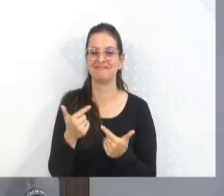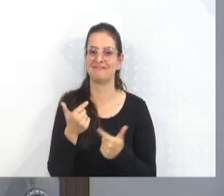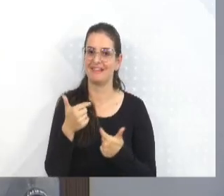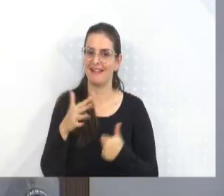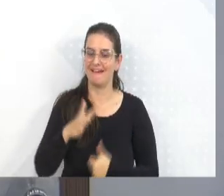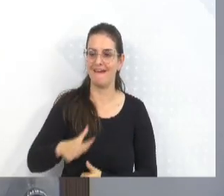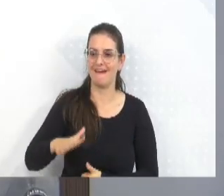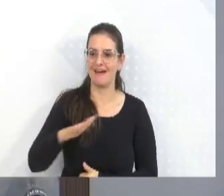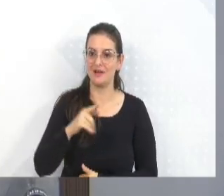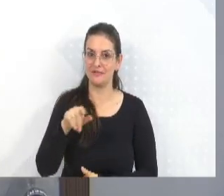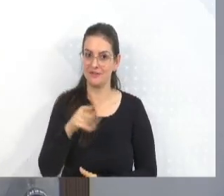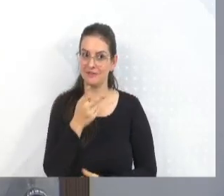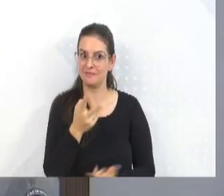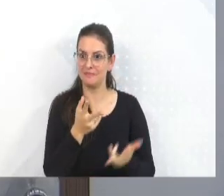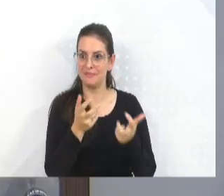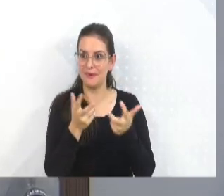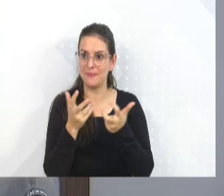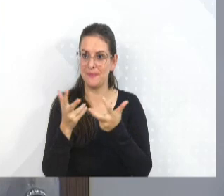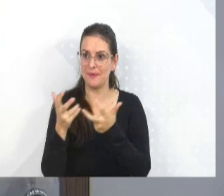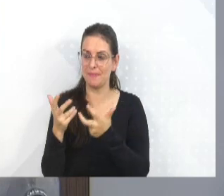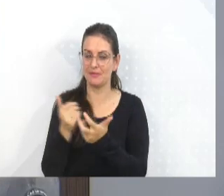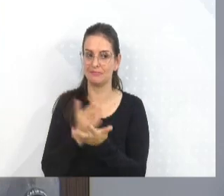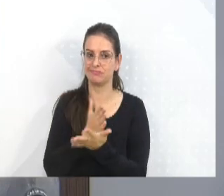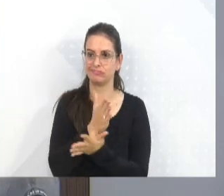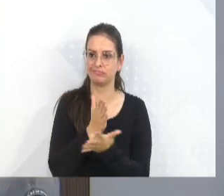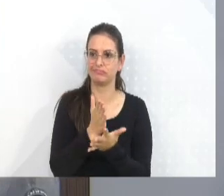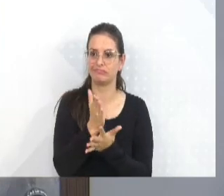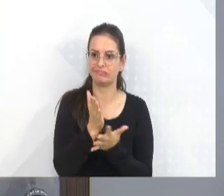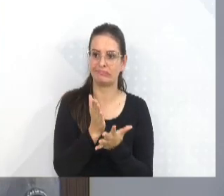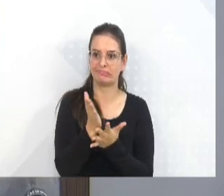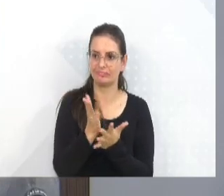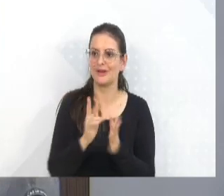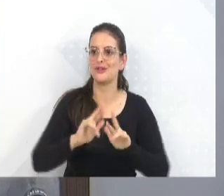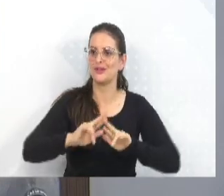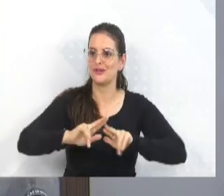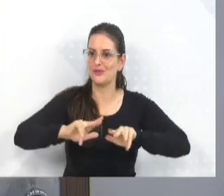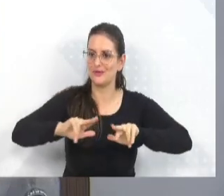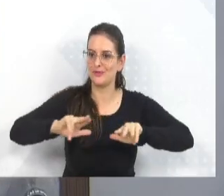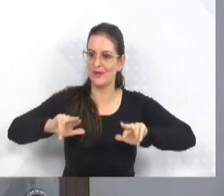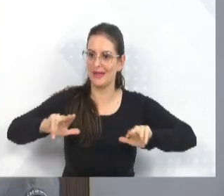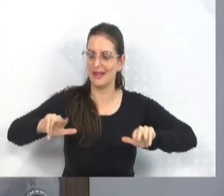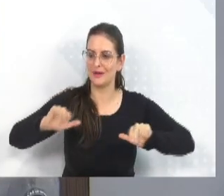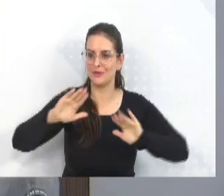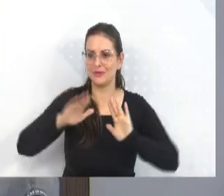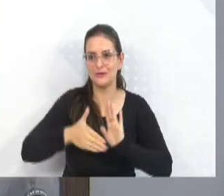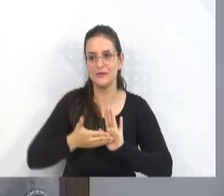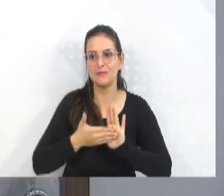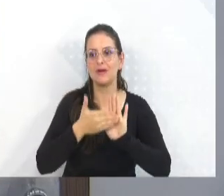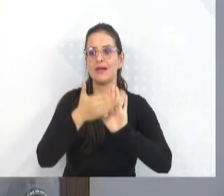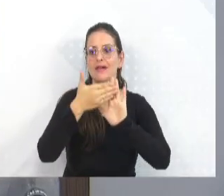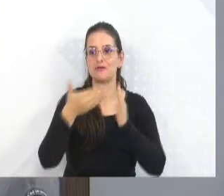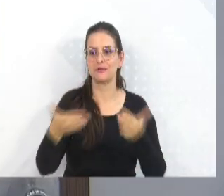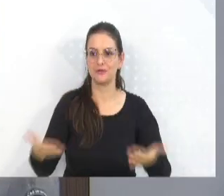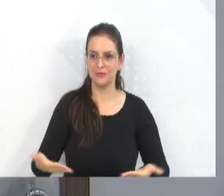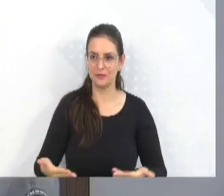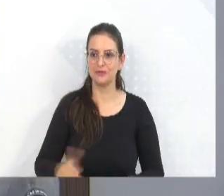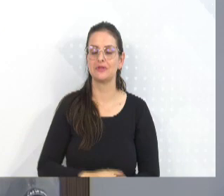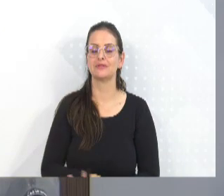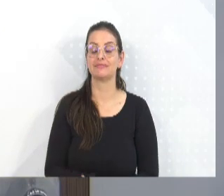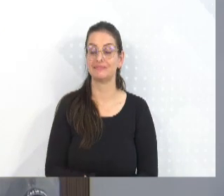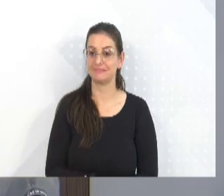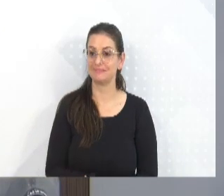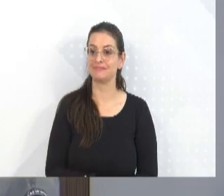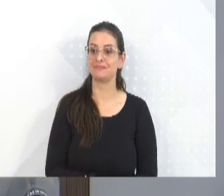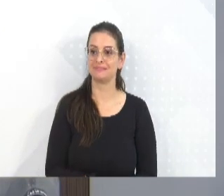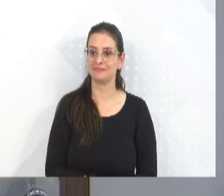áreas. Vocês podem notar que é um leque diferente de homenagens sendo prestadas aqui, e todas